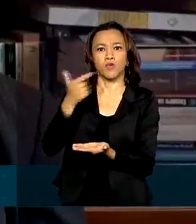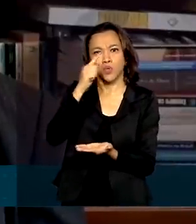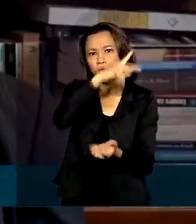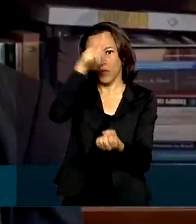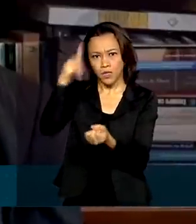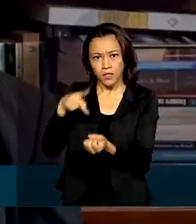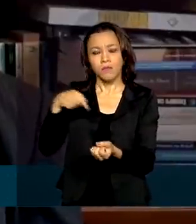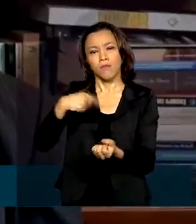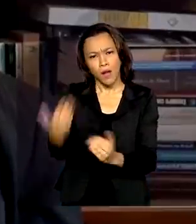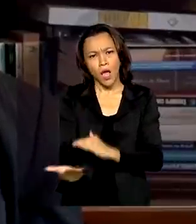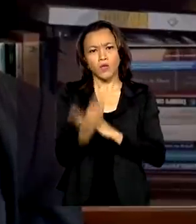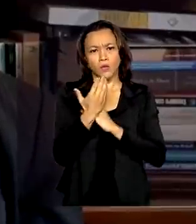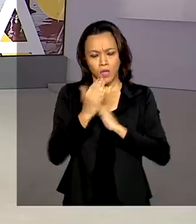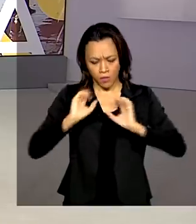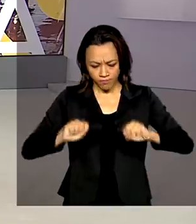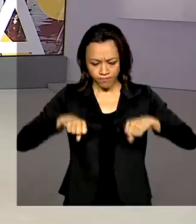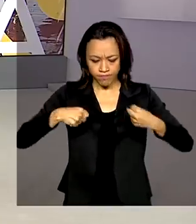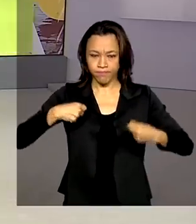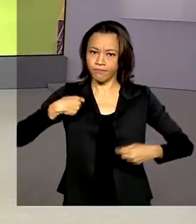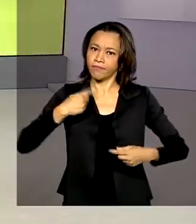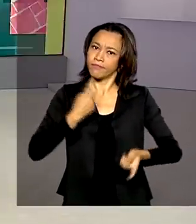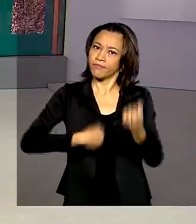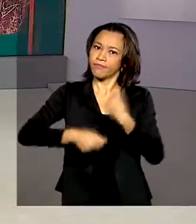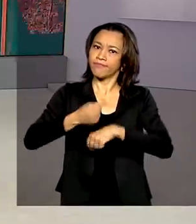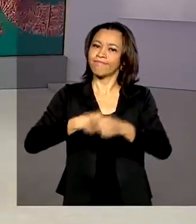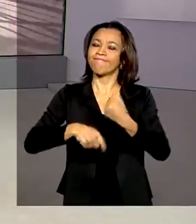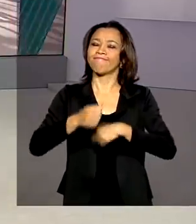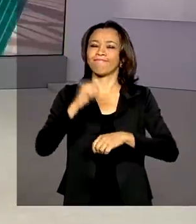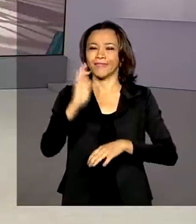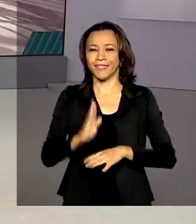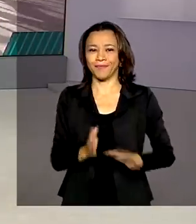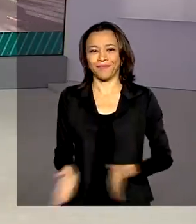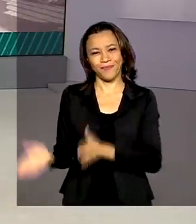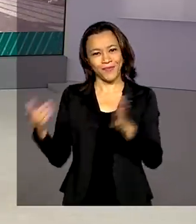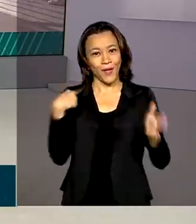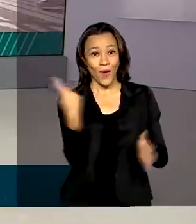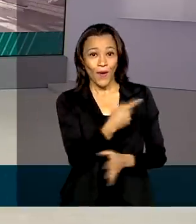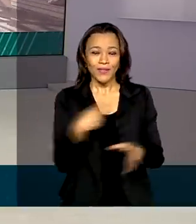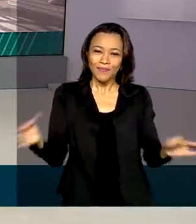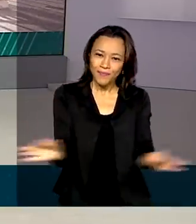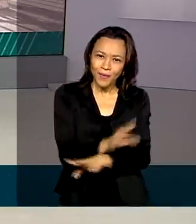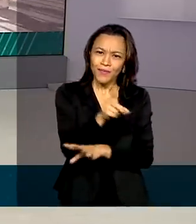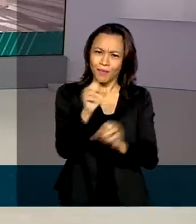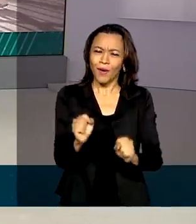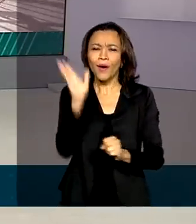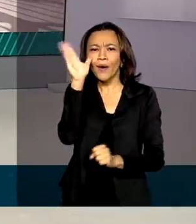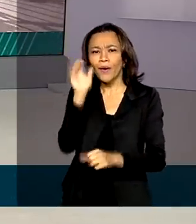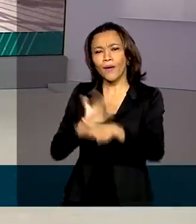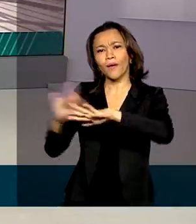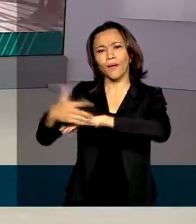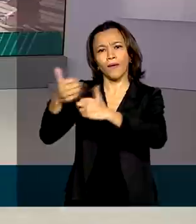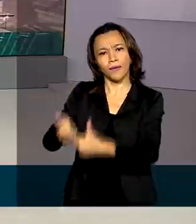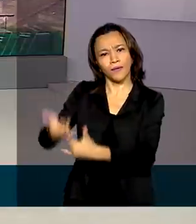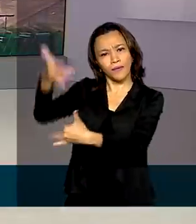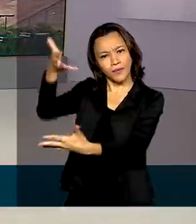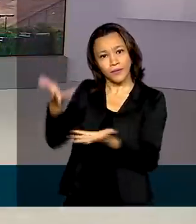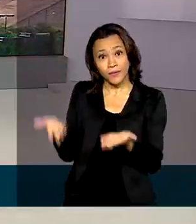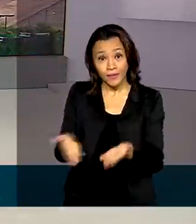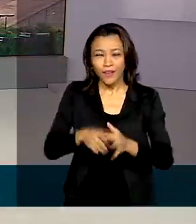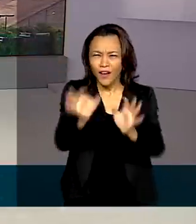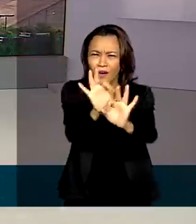na retomada do crescimento. O Brasil em Dia termina aqui, você pode nos acompanhar também pelas redes sociais.